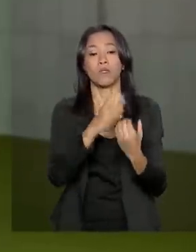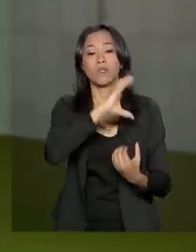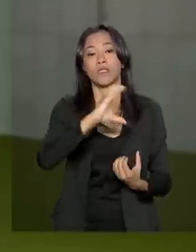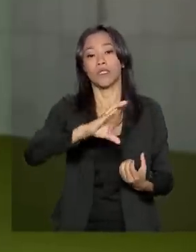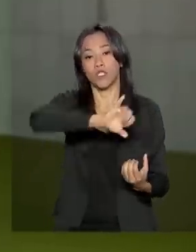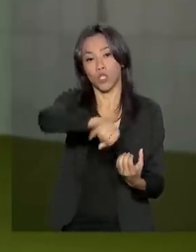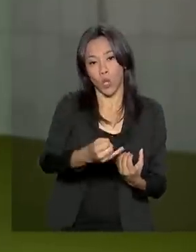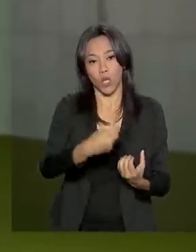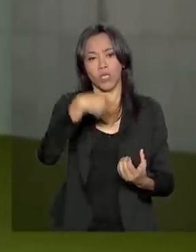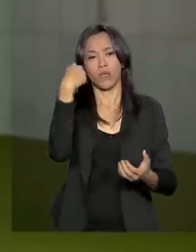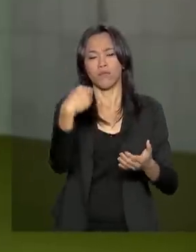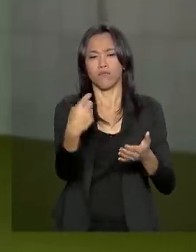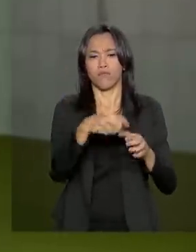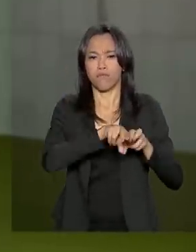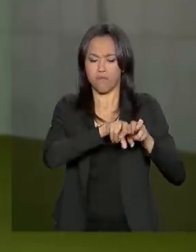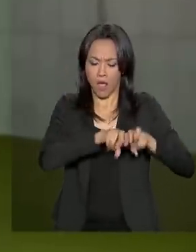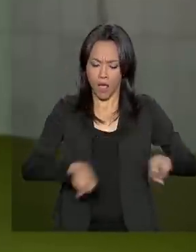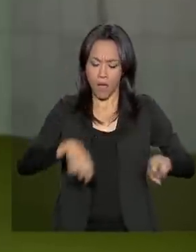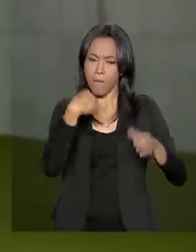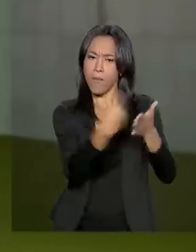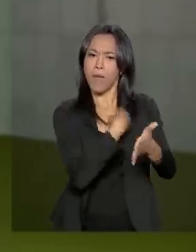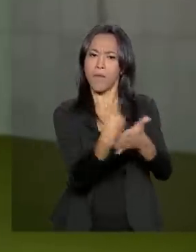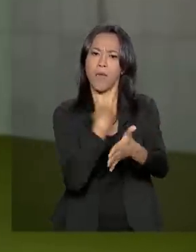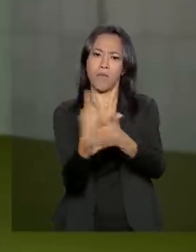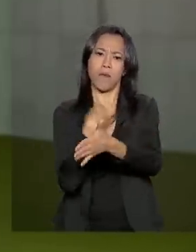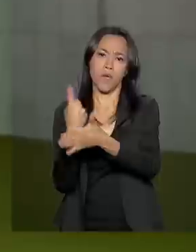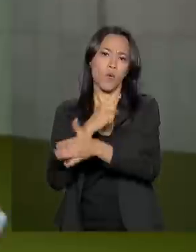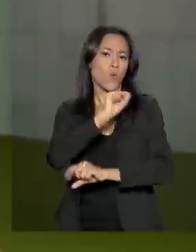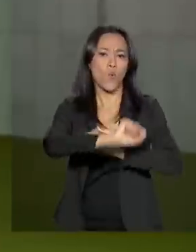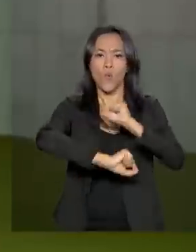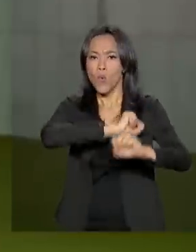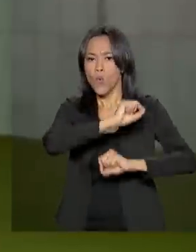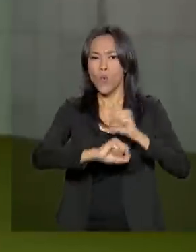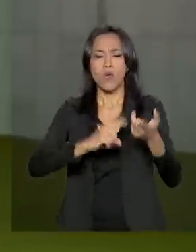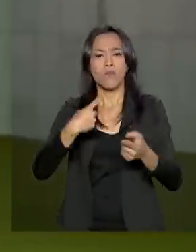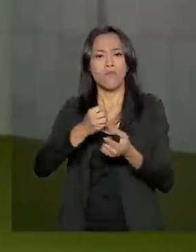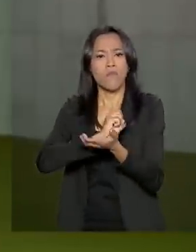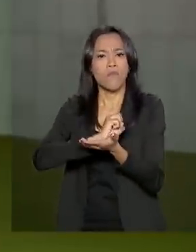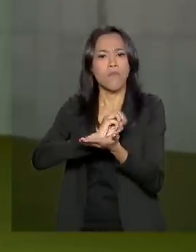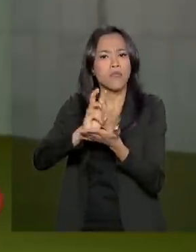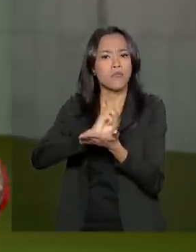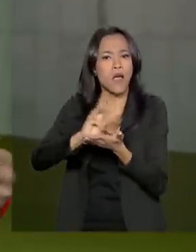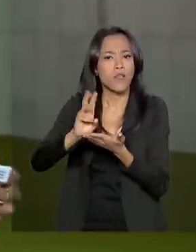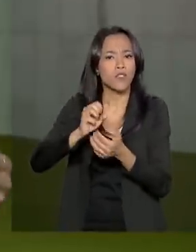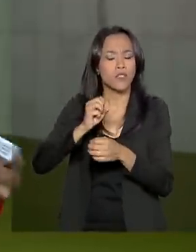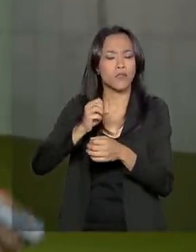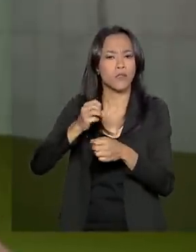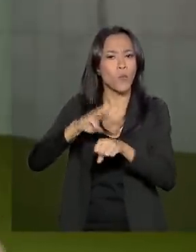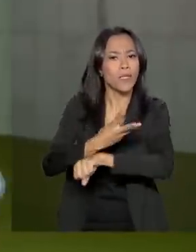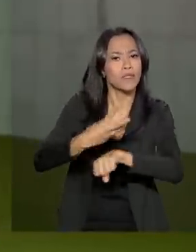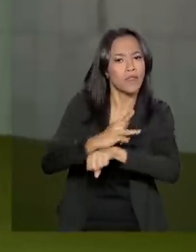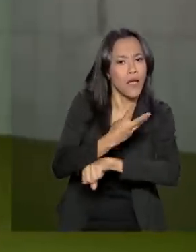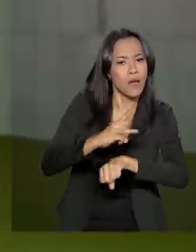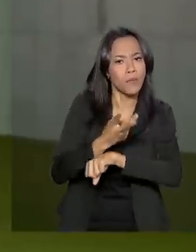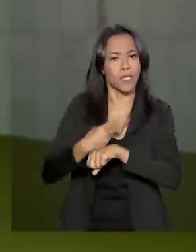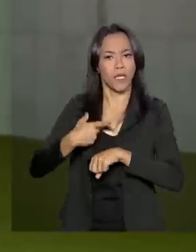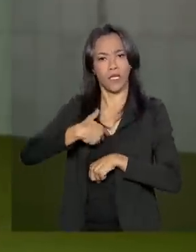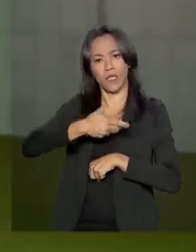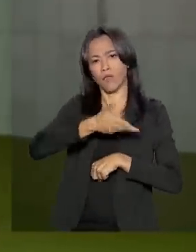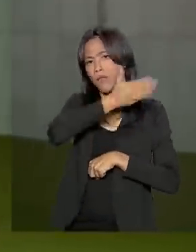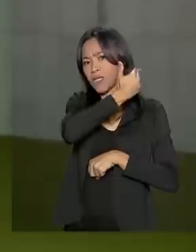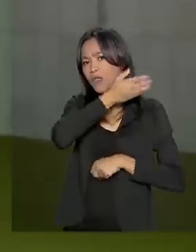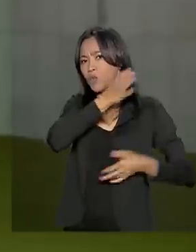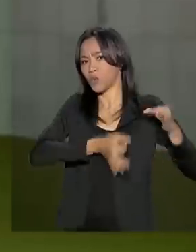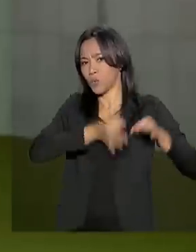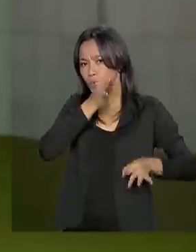respondendo a questionamentos ali dos senadores sobre o vazamento de mensagens que teria trocado enquanto era juiz com o procurador da